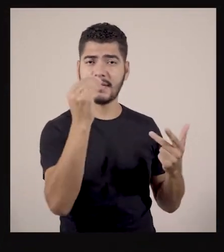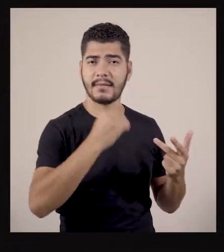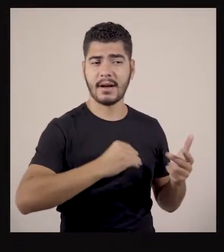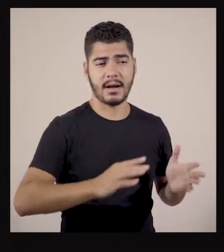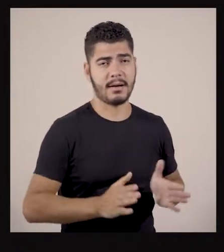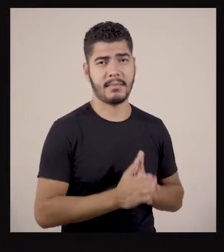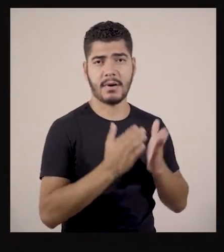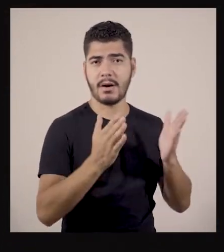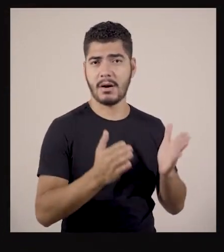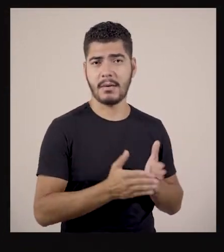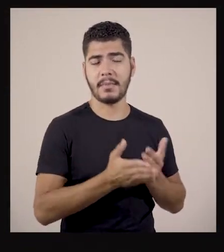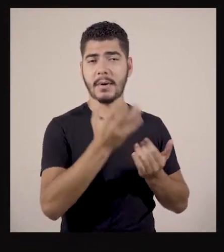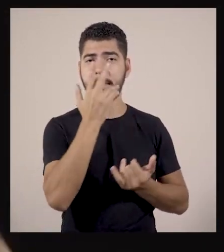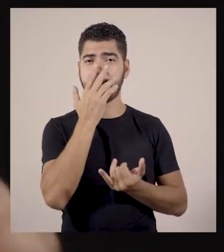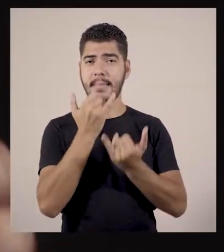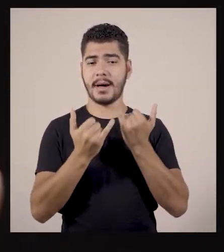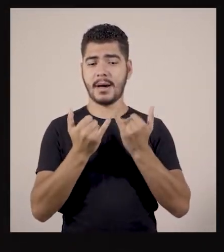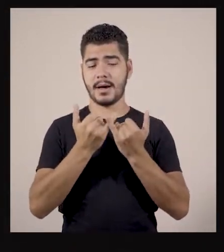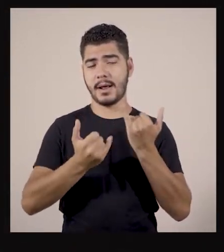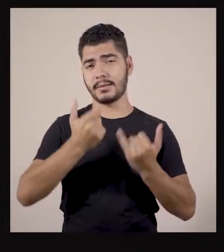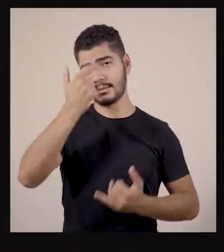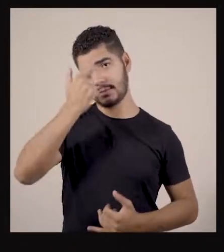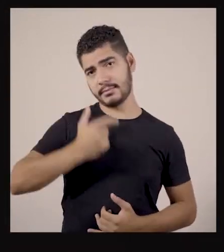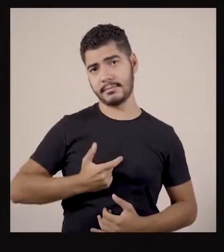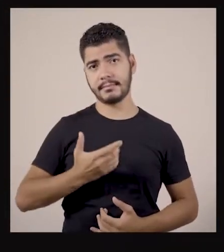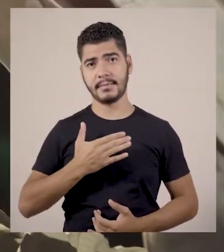e pobres se parecem comigo.